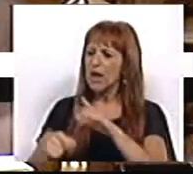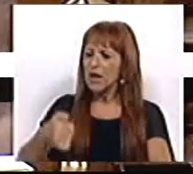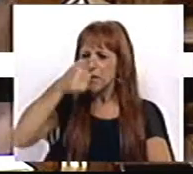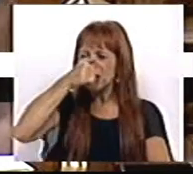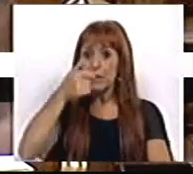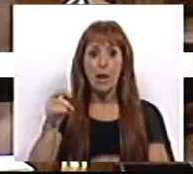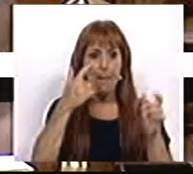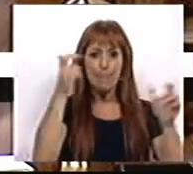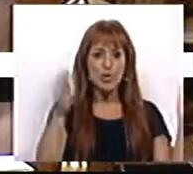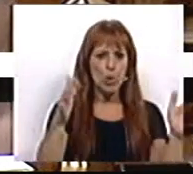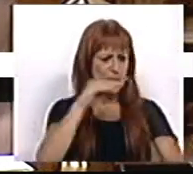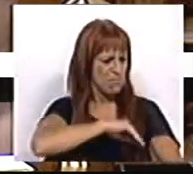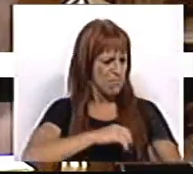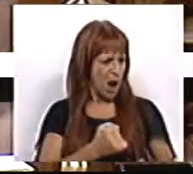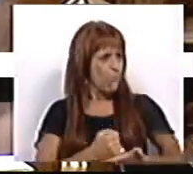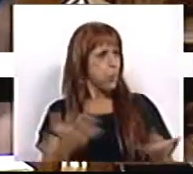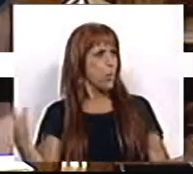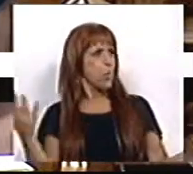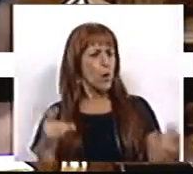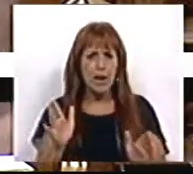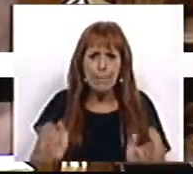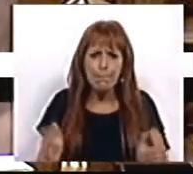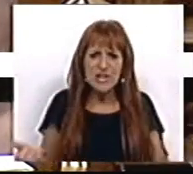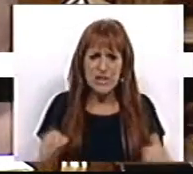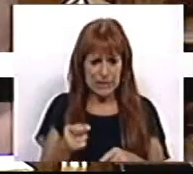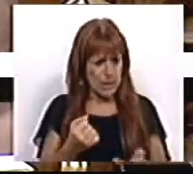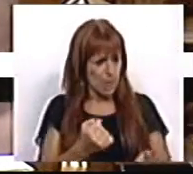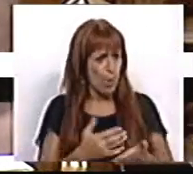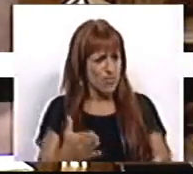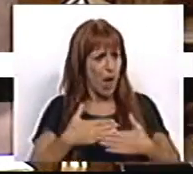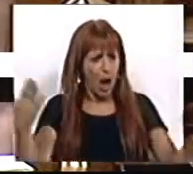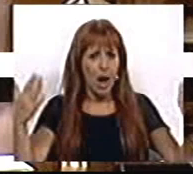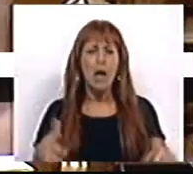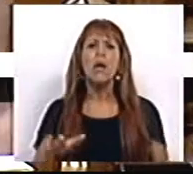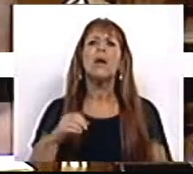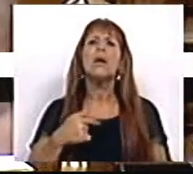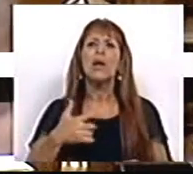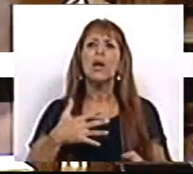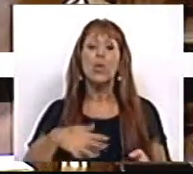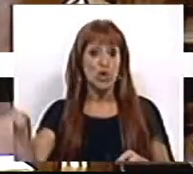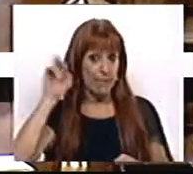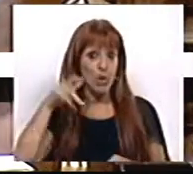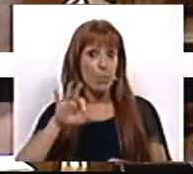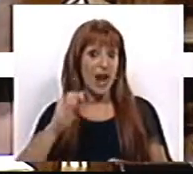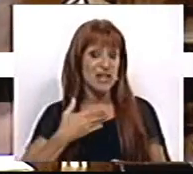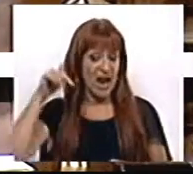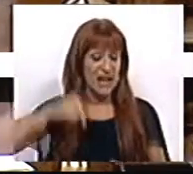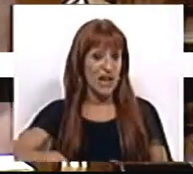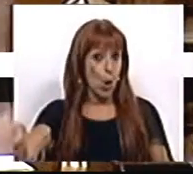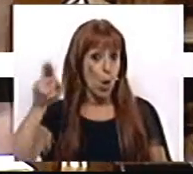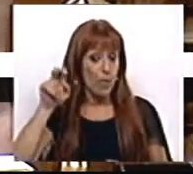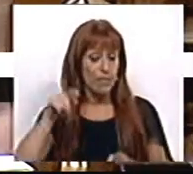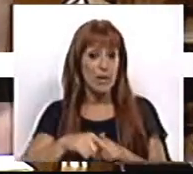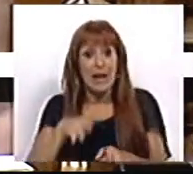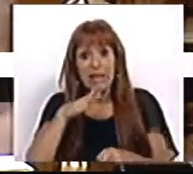quando há menos gente a receber apoios e precisa desses apoios. O que nós gostávamos de ter ouvido o PSD aqui hoje ao